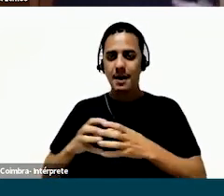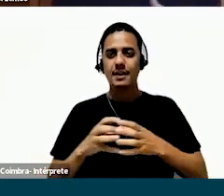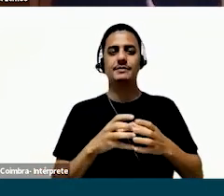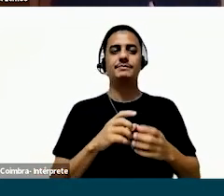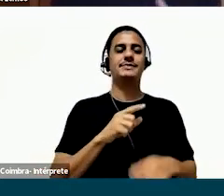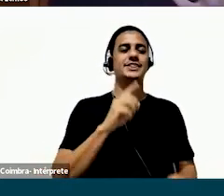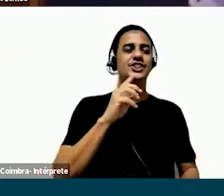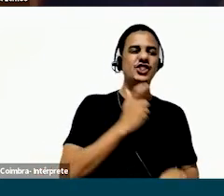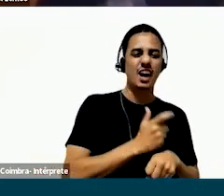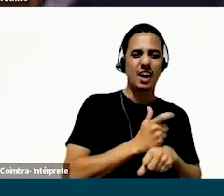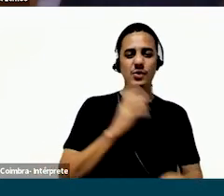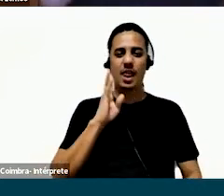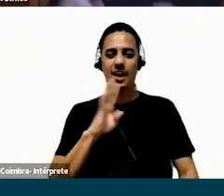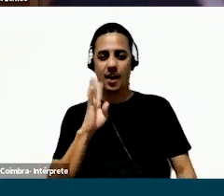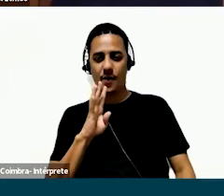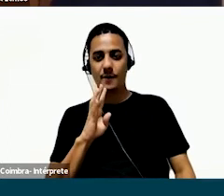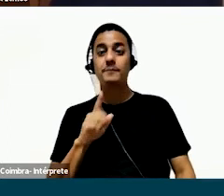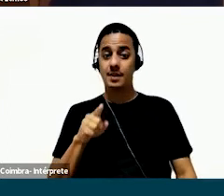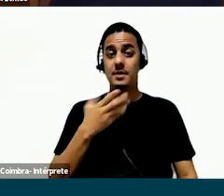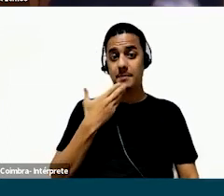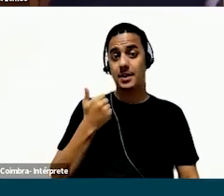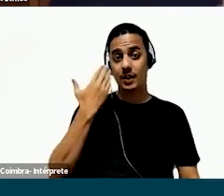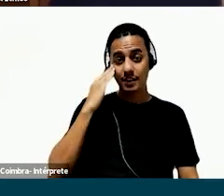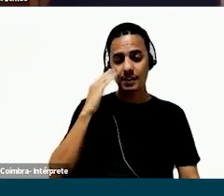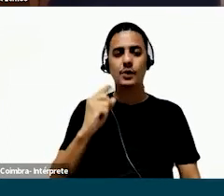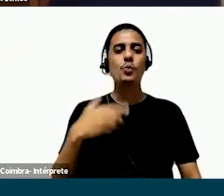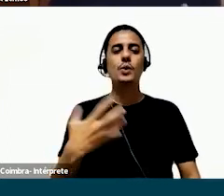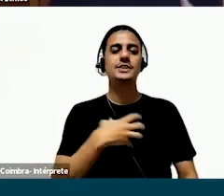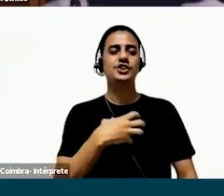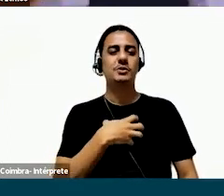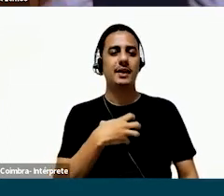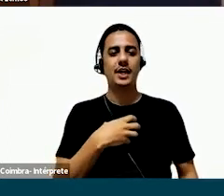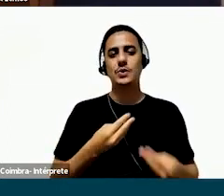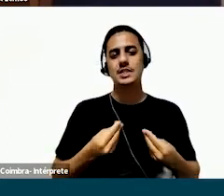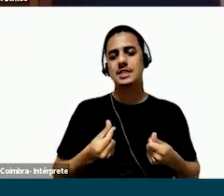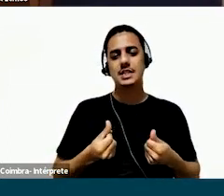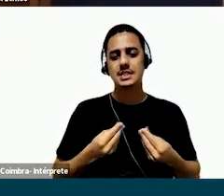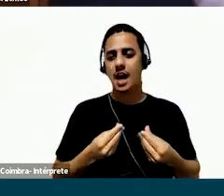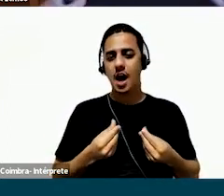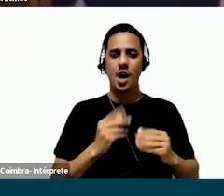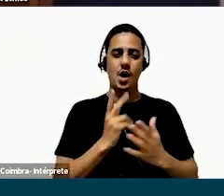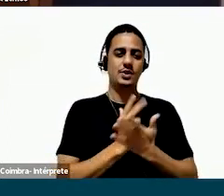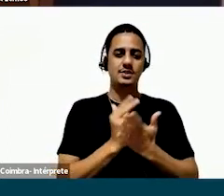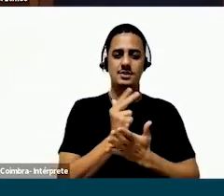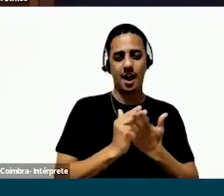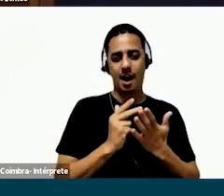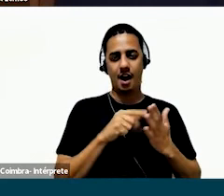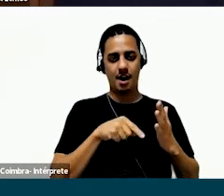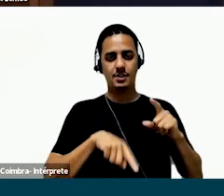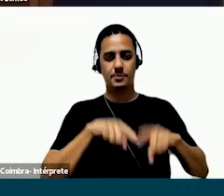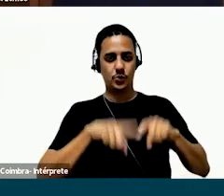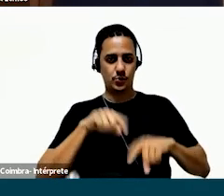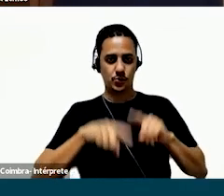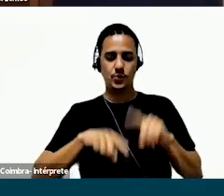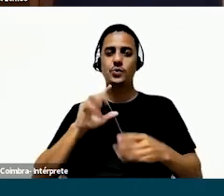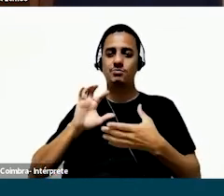aplicativos que a gente tinha como benchmark entre chato e legal. E aqui o objetivo era mesmo entender o sentimento que elas tinham, a sensação que elas tinham em relação